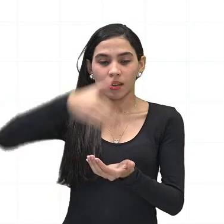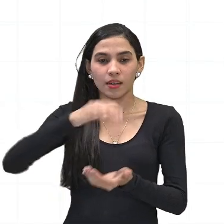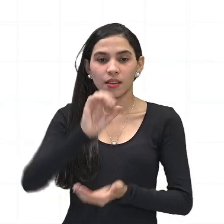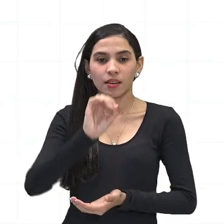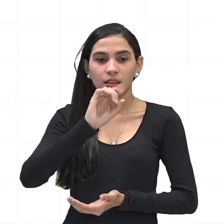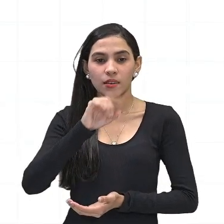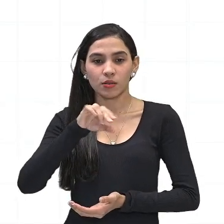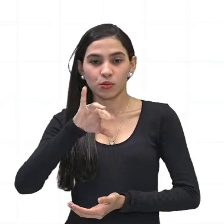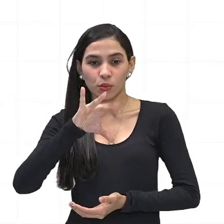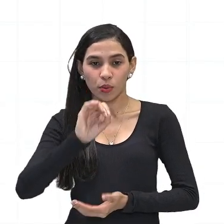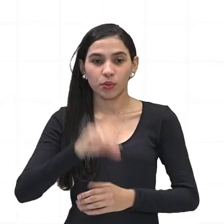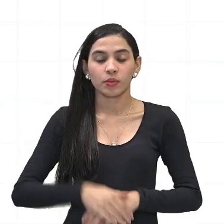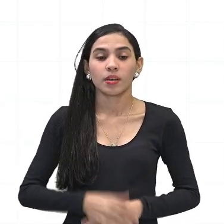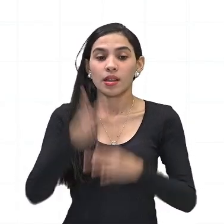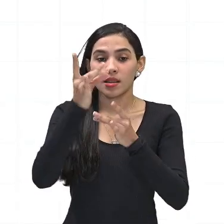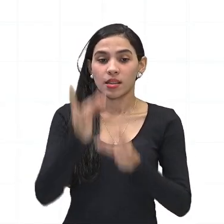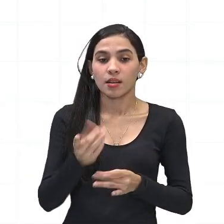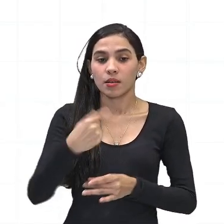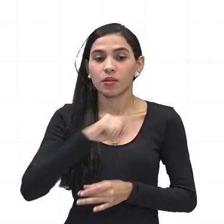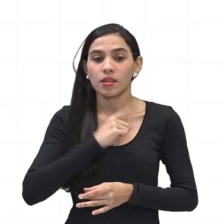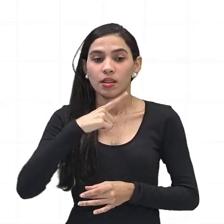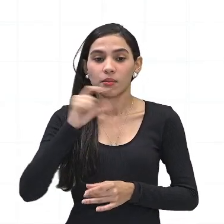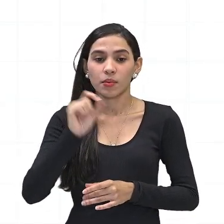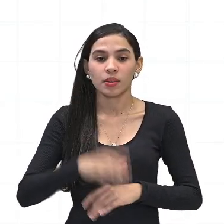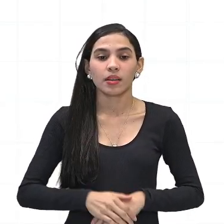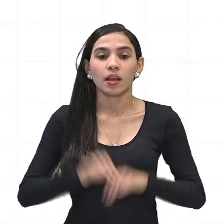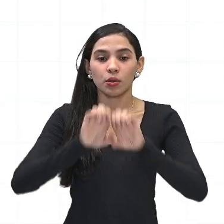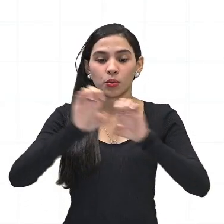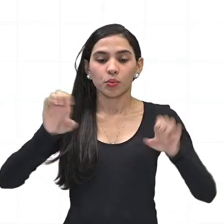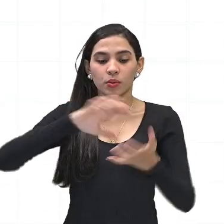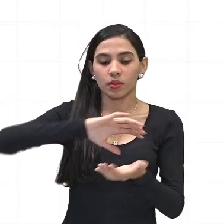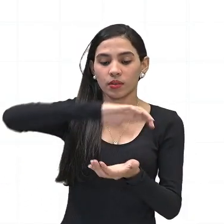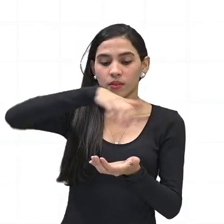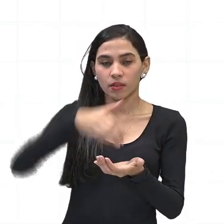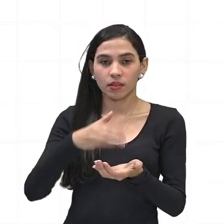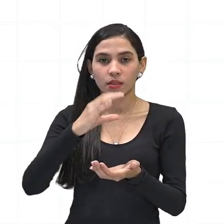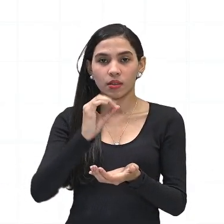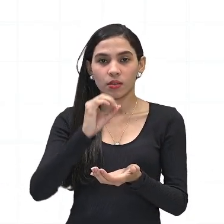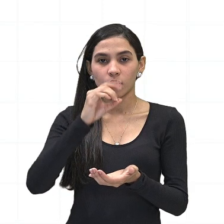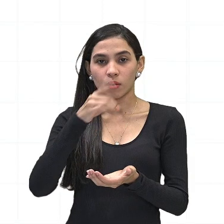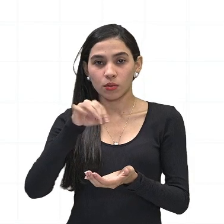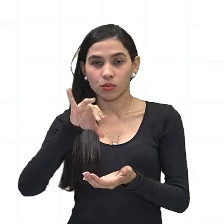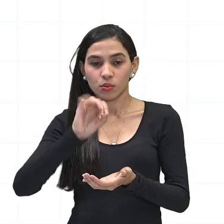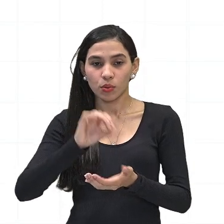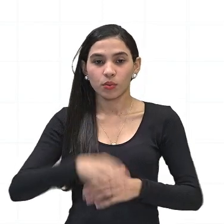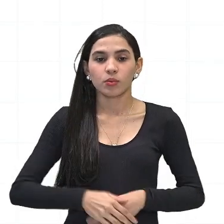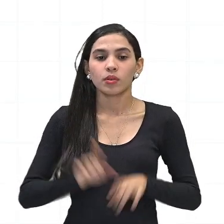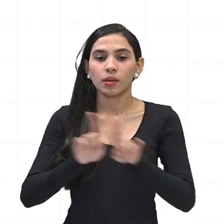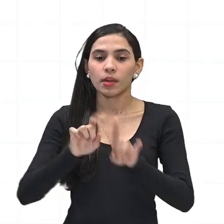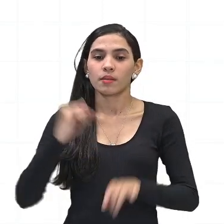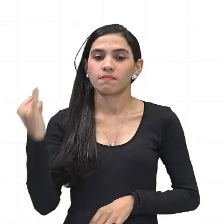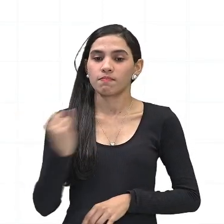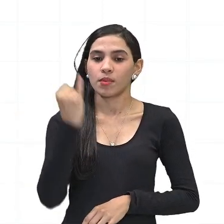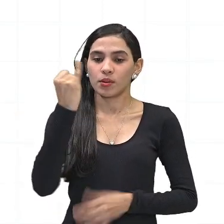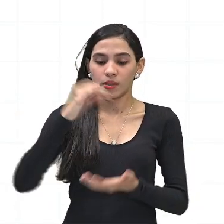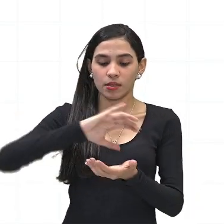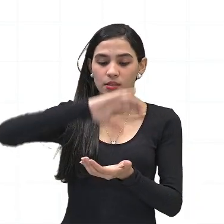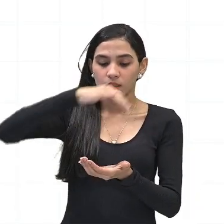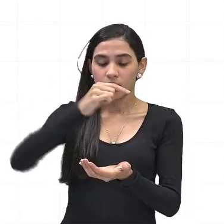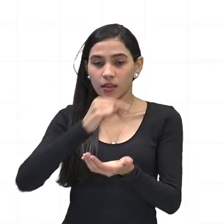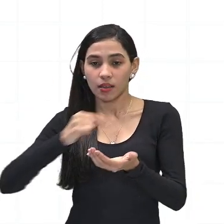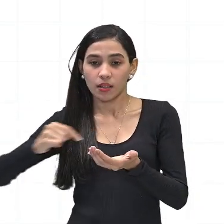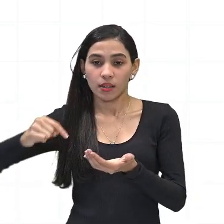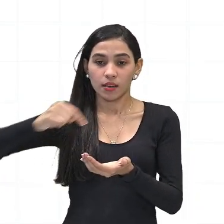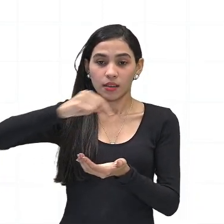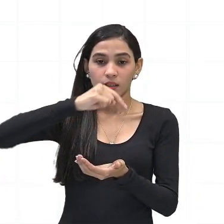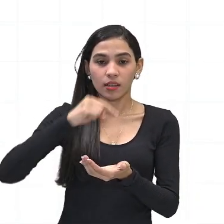ozônio. E no detalhamento temos a estrutura da camada de ozônio, importância da camada de ozônio